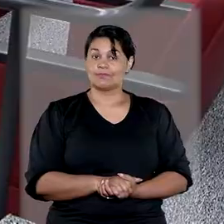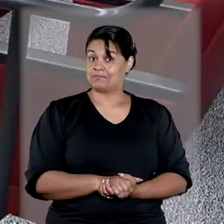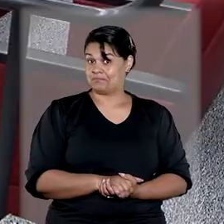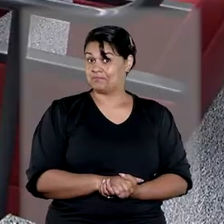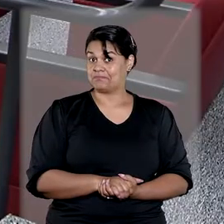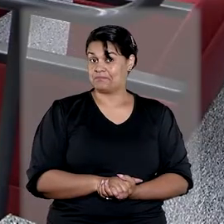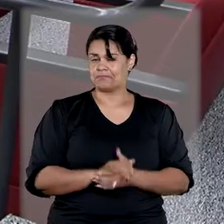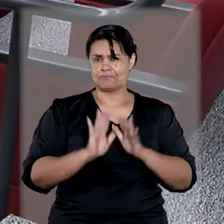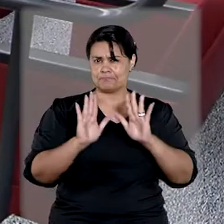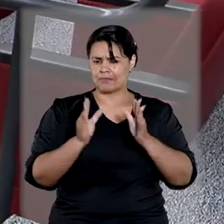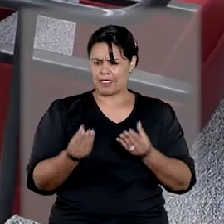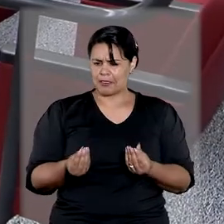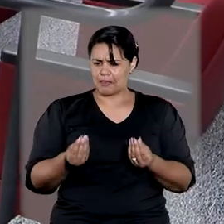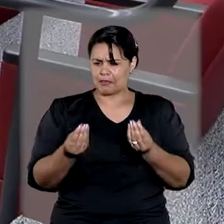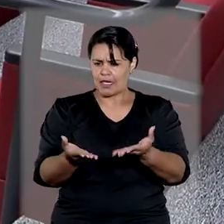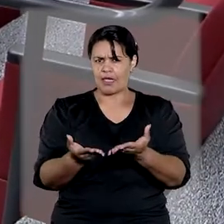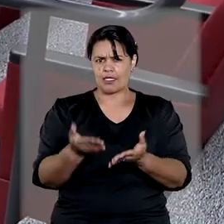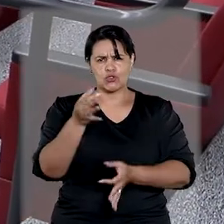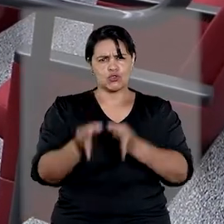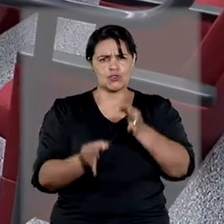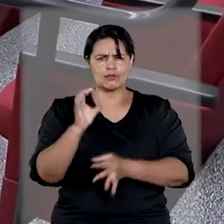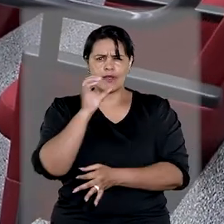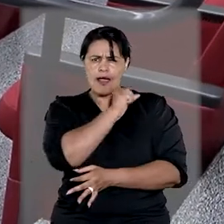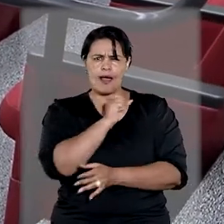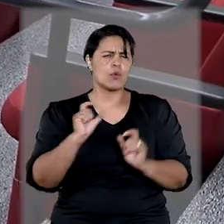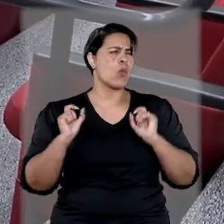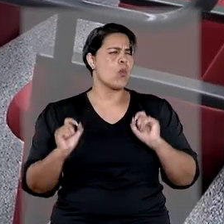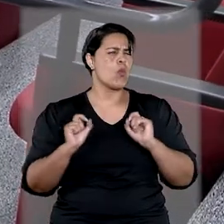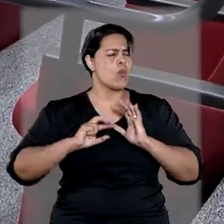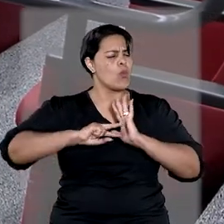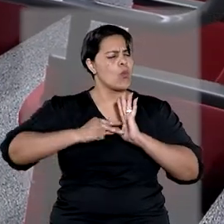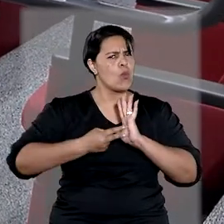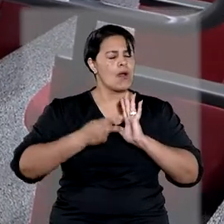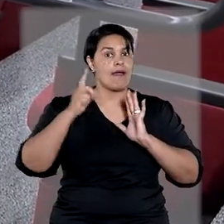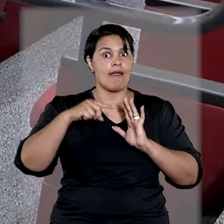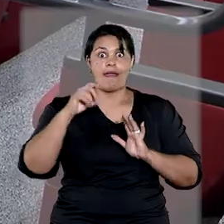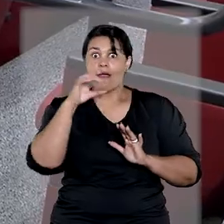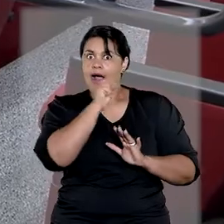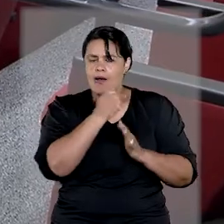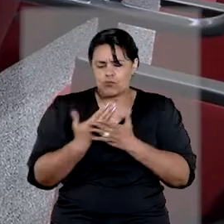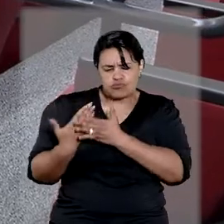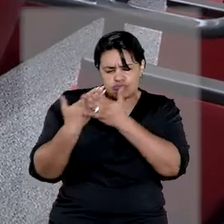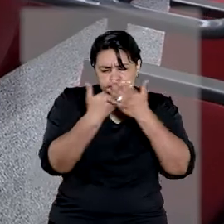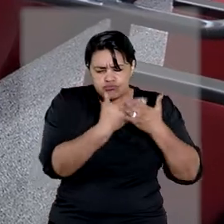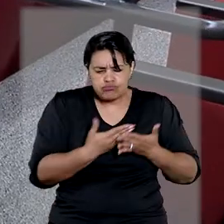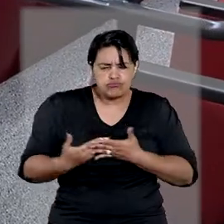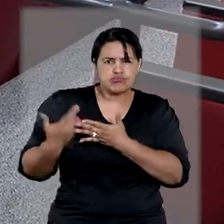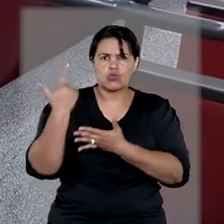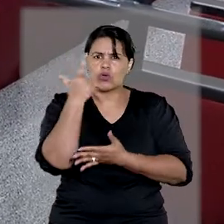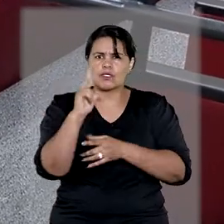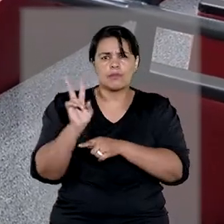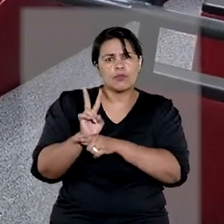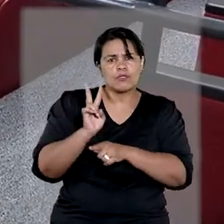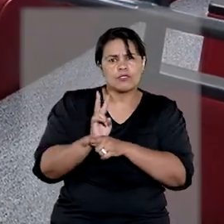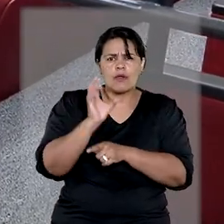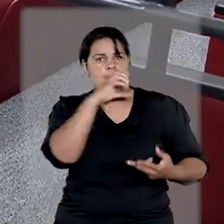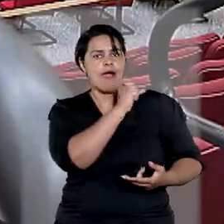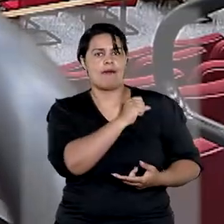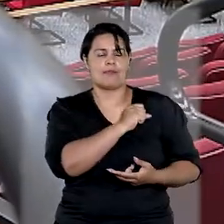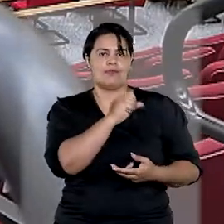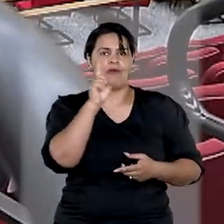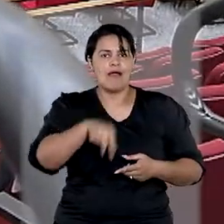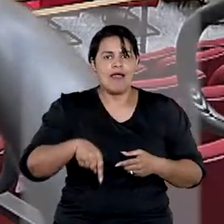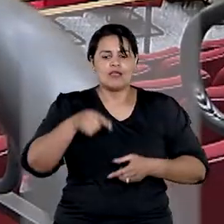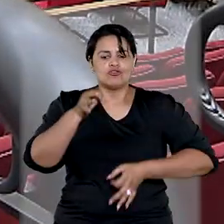Já oferecer justiça ágil é julgar com rapidez, protegendo a razoável duração do processo judicial.